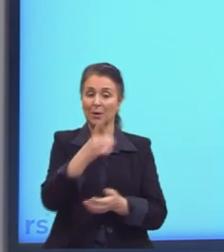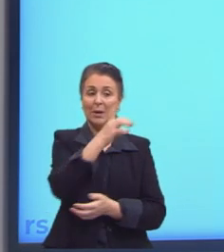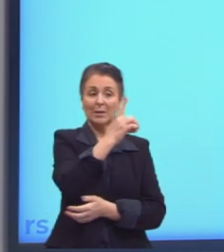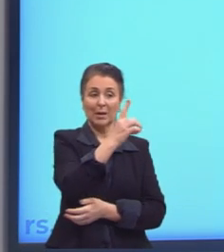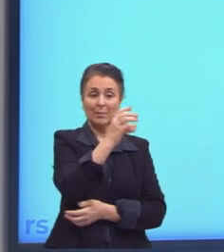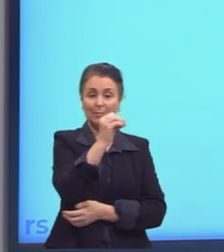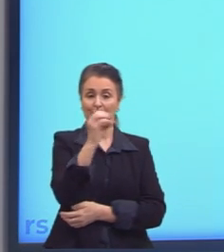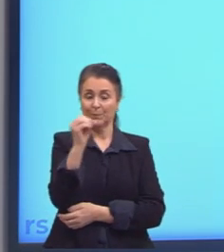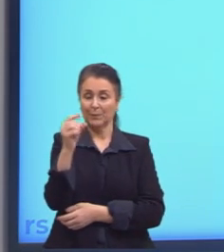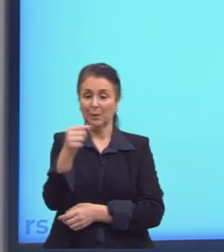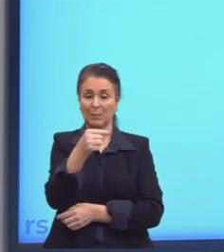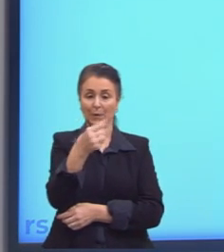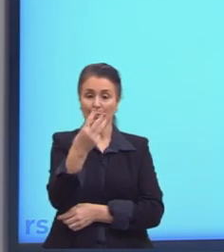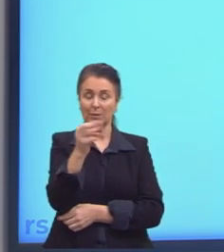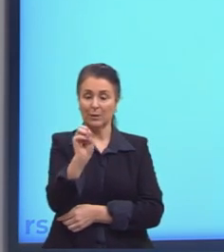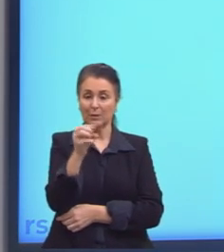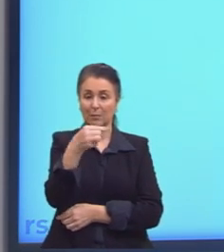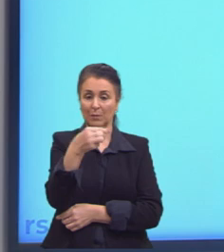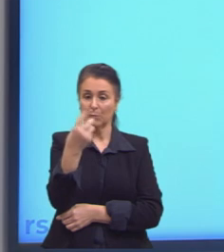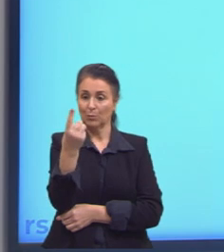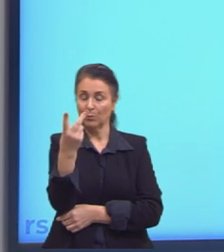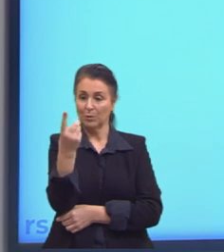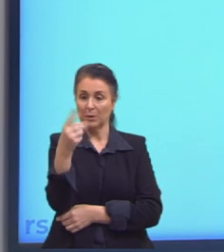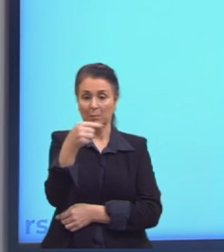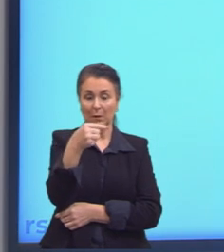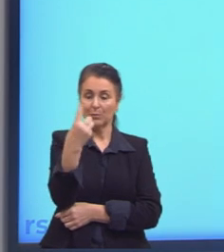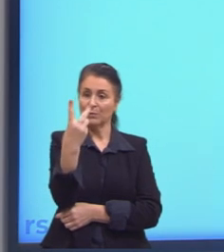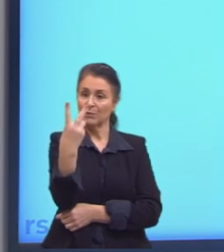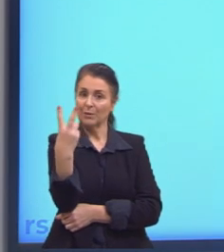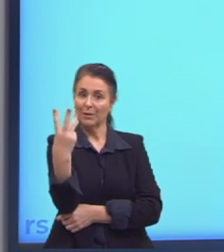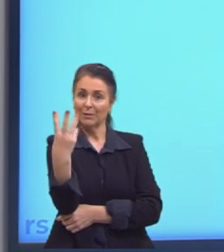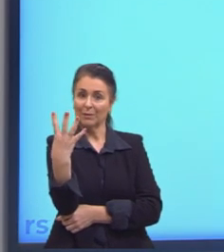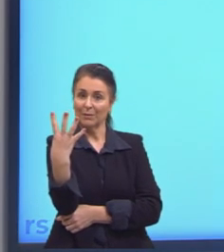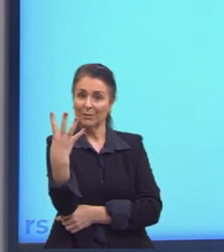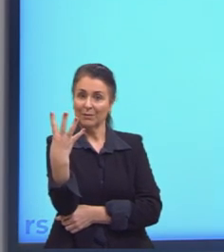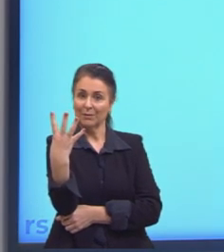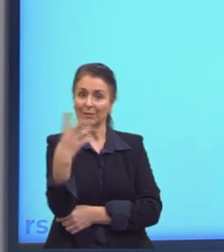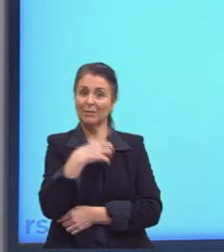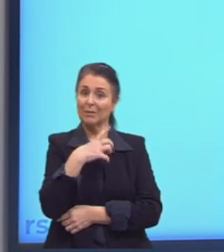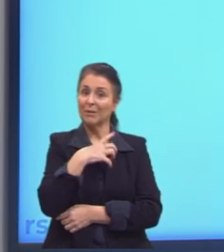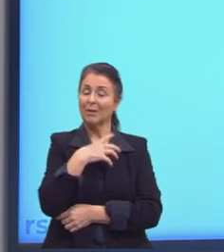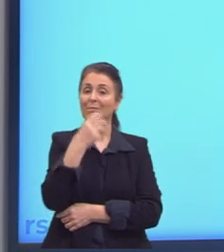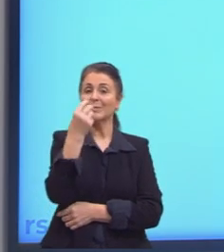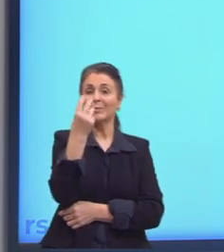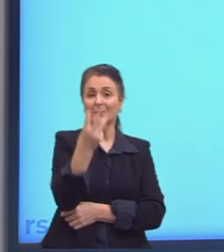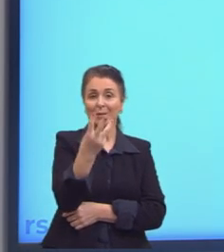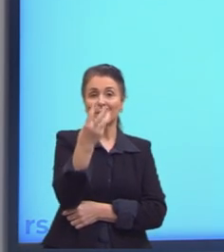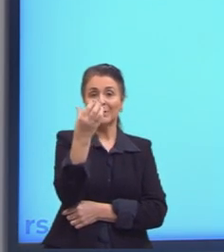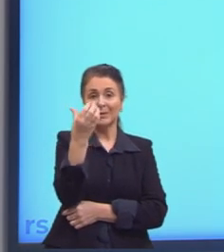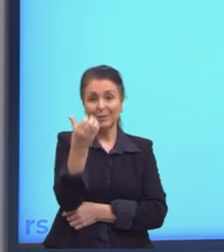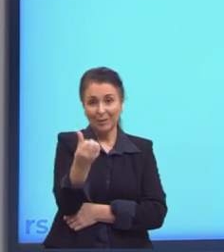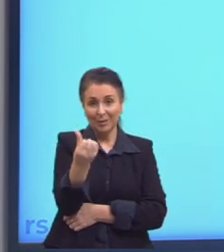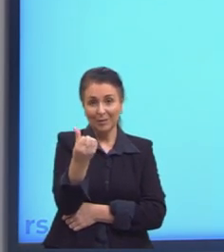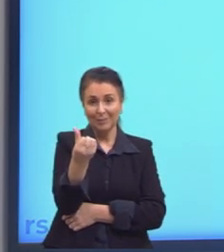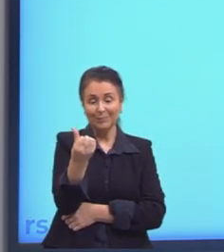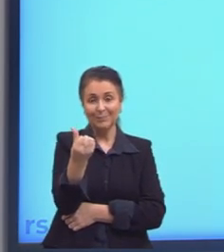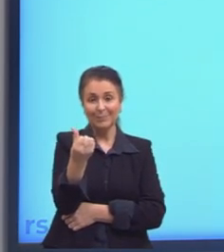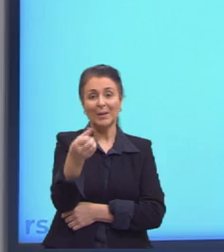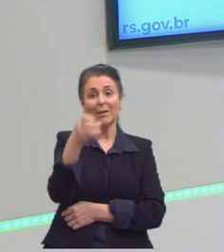100, menos 30, menos 12, menos 24, sobram 36 alunos com